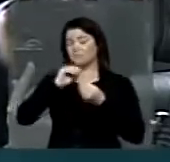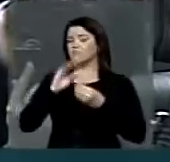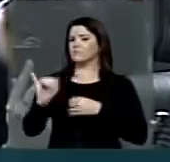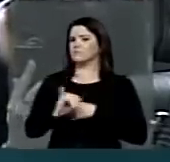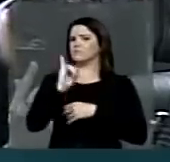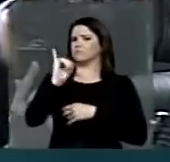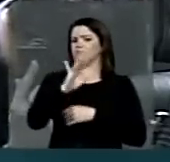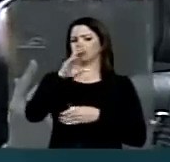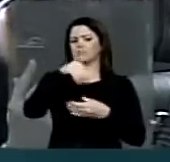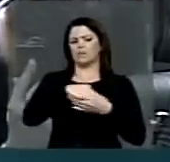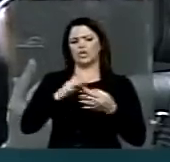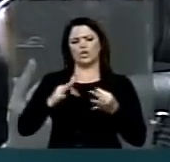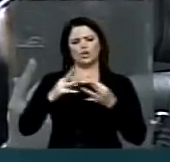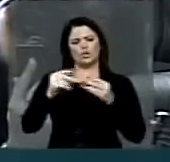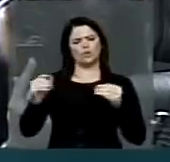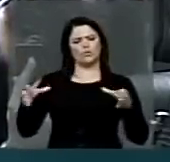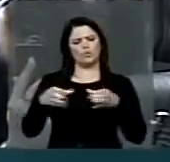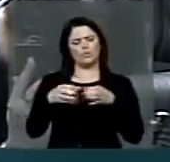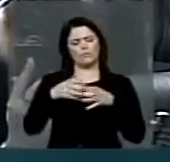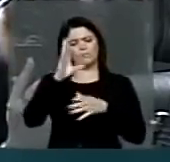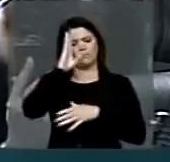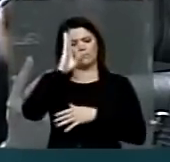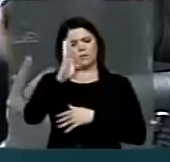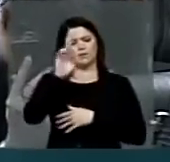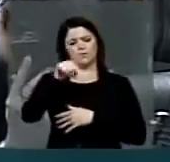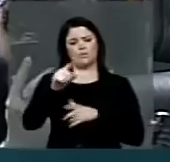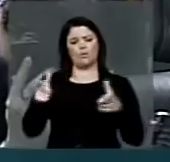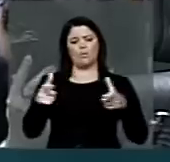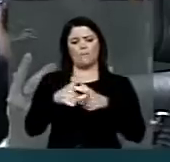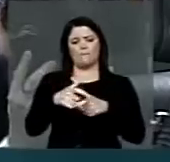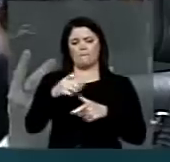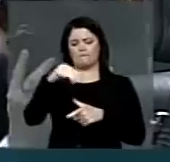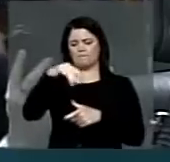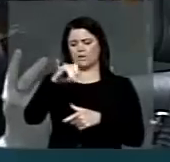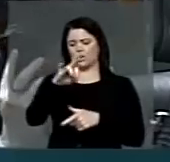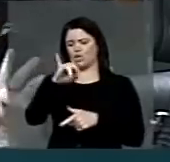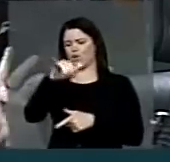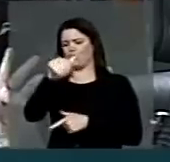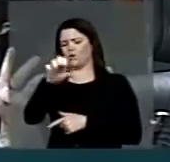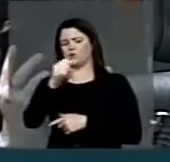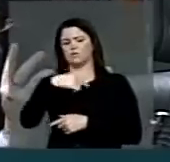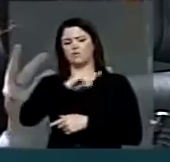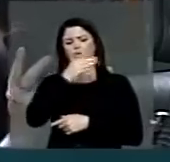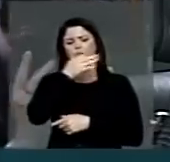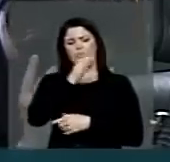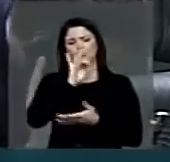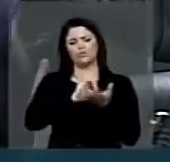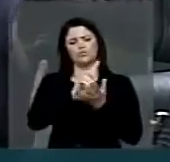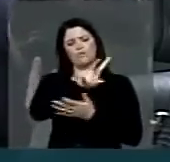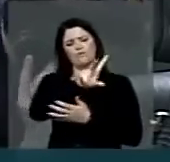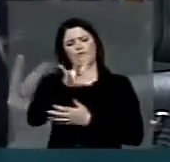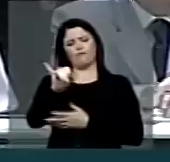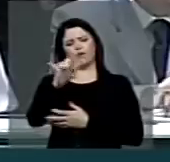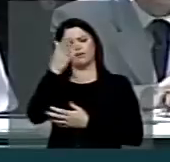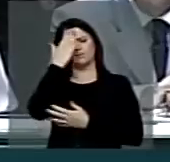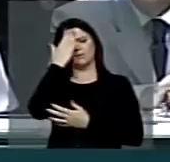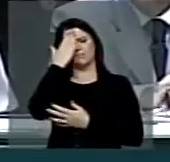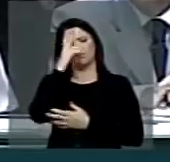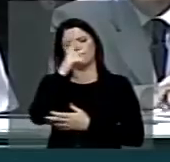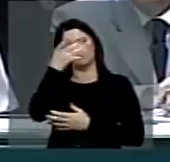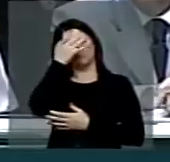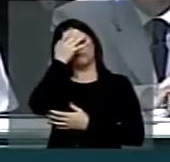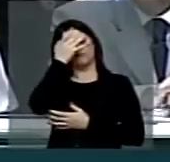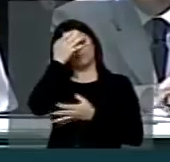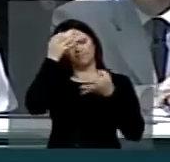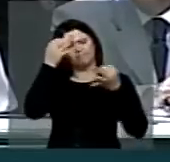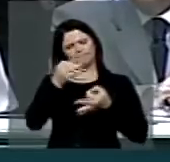que tem para todos os segmentos, principalmente para as minorias. Então, Sr. Presidente, fica aqui a nossa posição, na certeza de que, V. Exª, com a sabedoria que